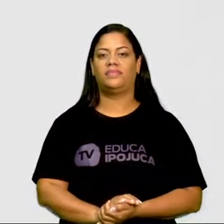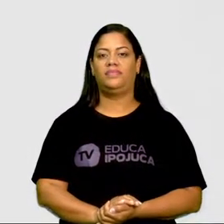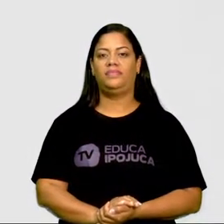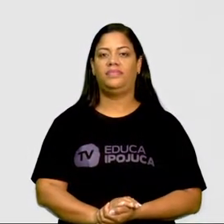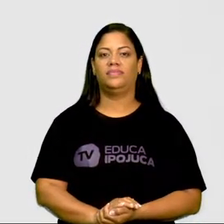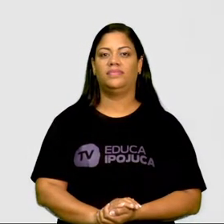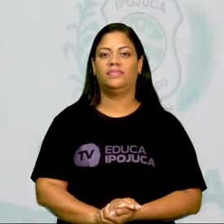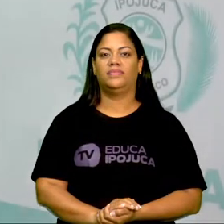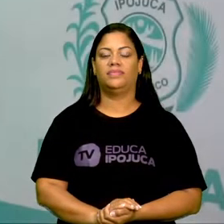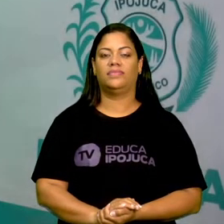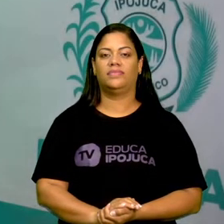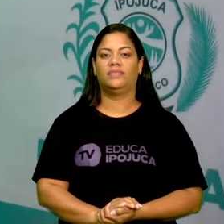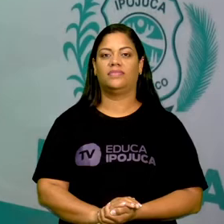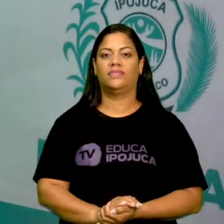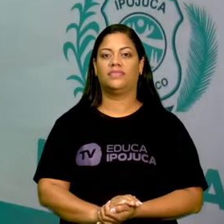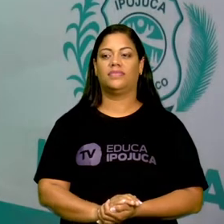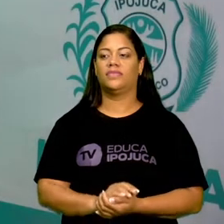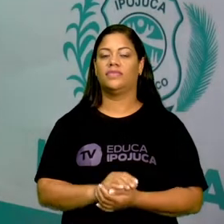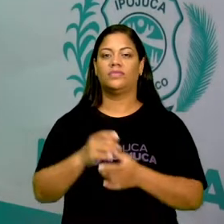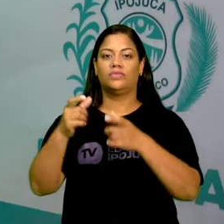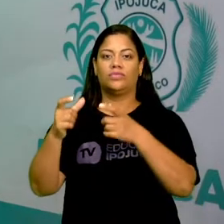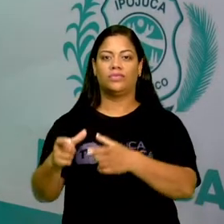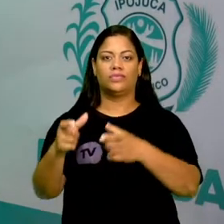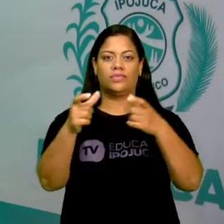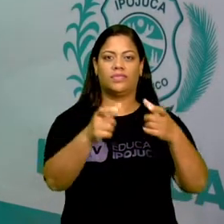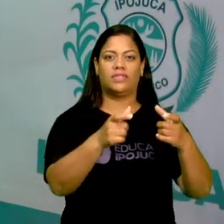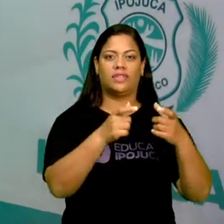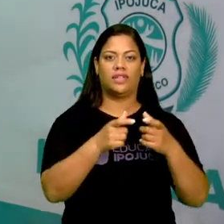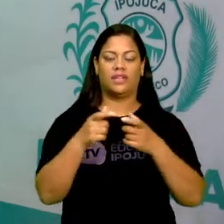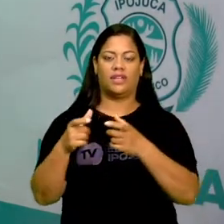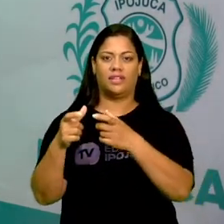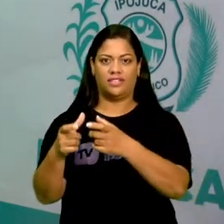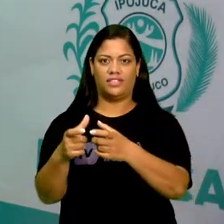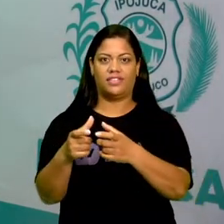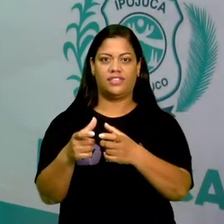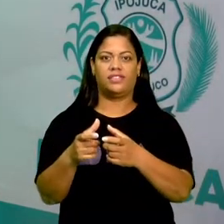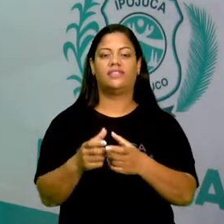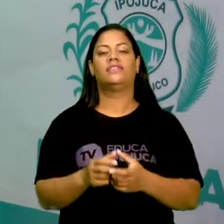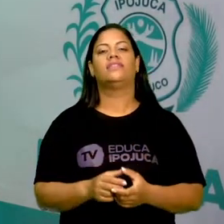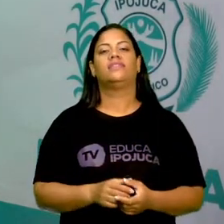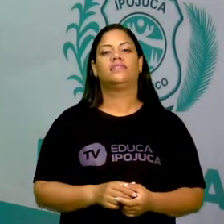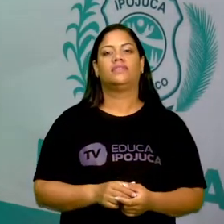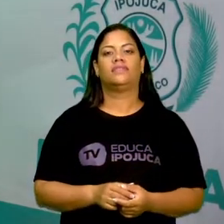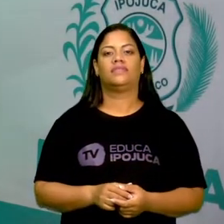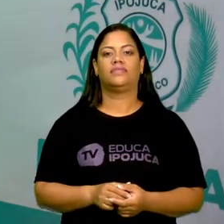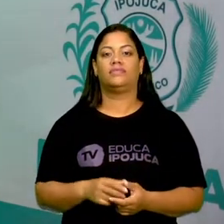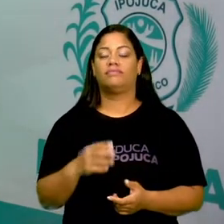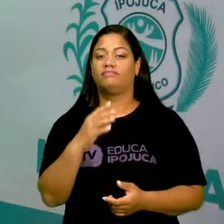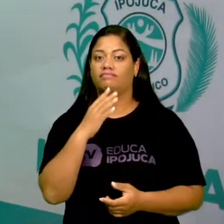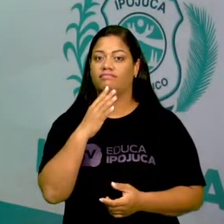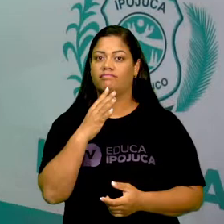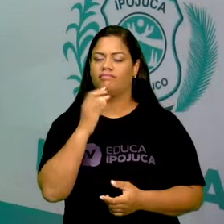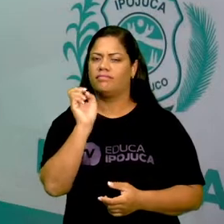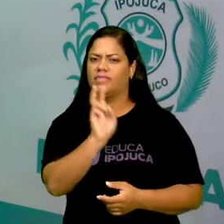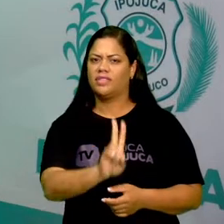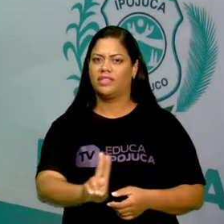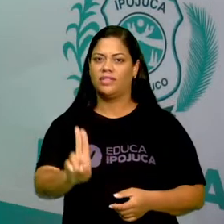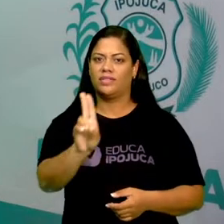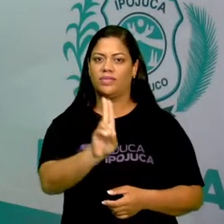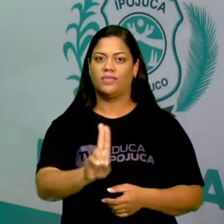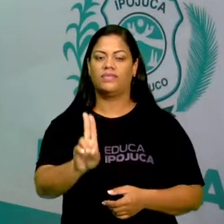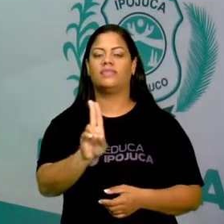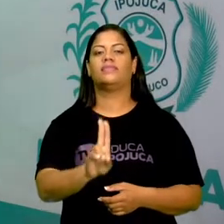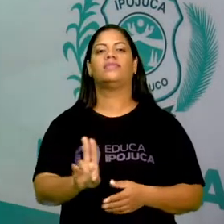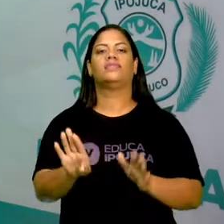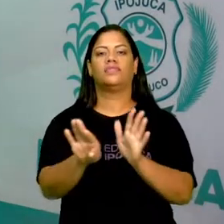chegar na escola. Então são pontos de referência, ou seja, são lugares que ela usa para